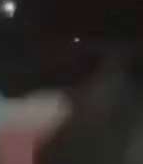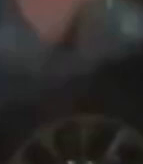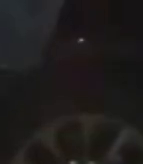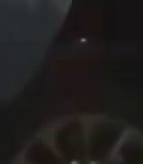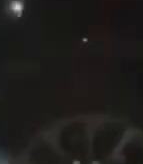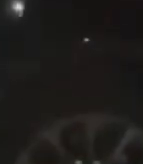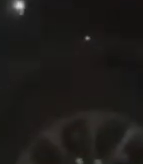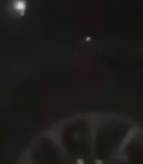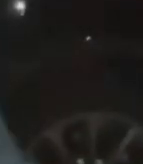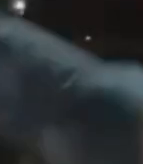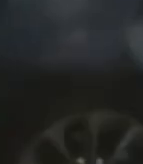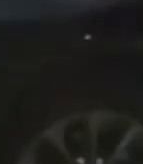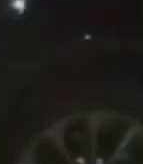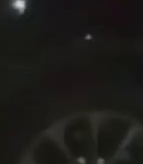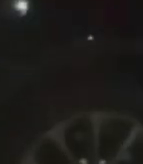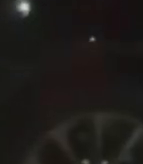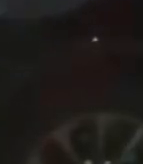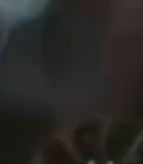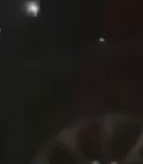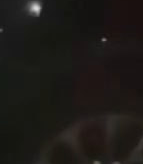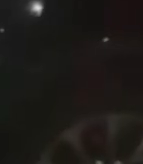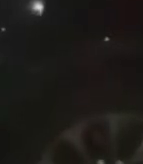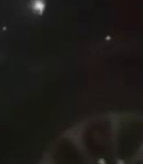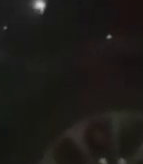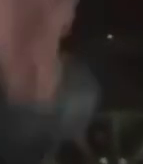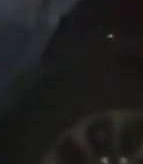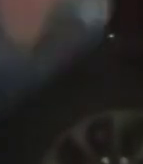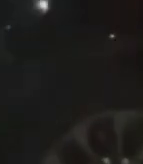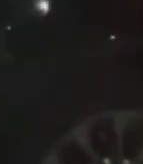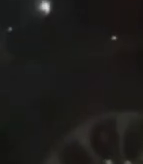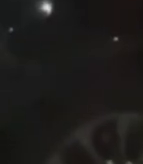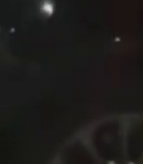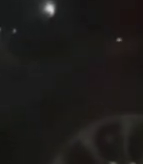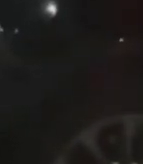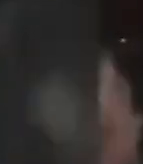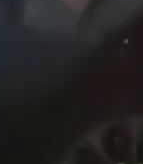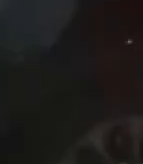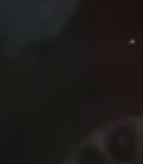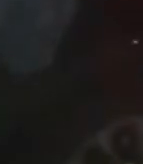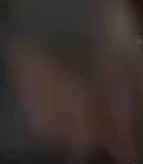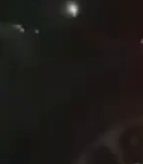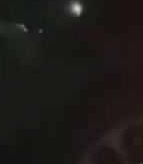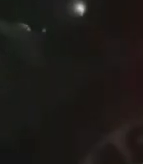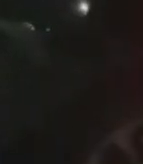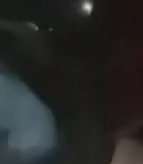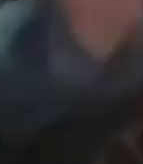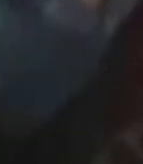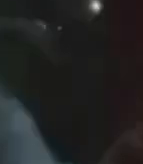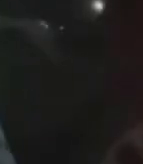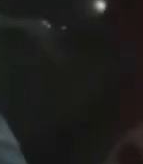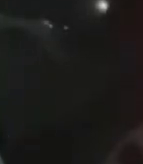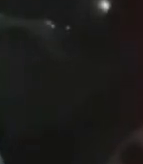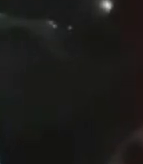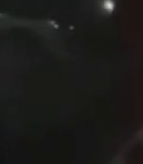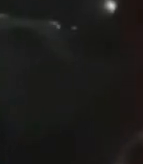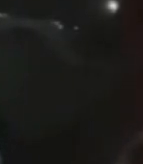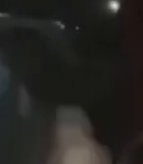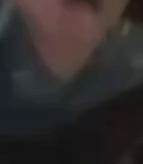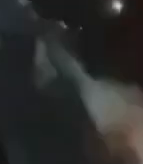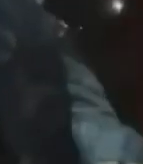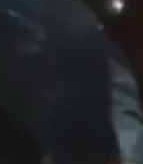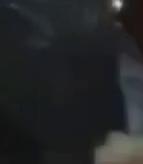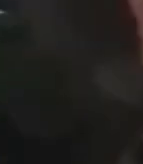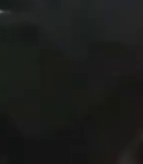Penha e Navegantes se tornou uma cidade só. Essas quatro cidades, elas têm aproximadamente 200 mil habitantes.